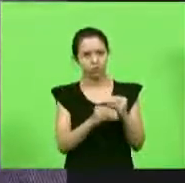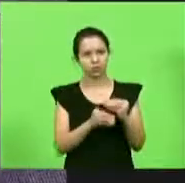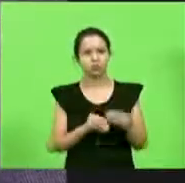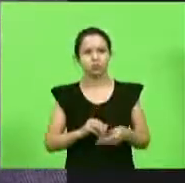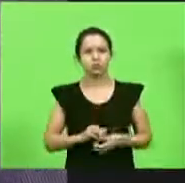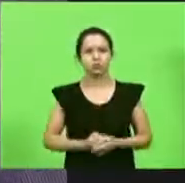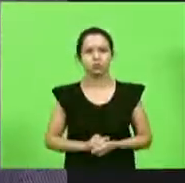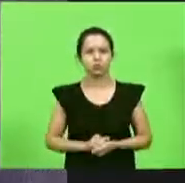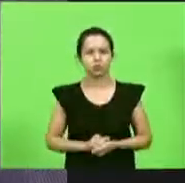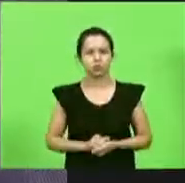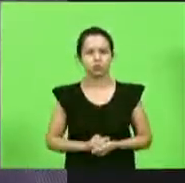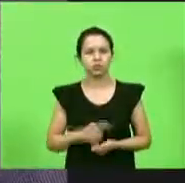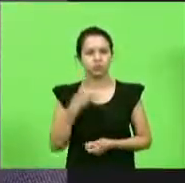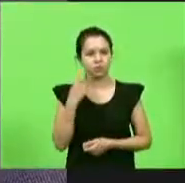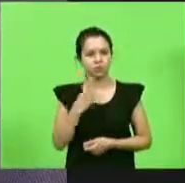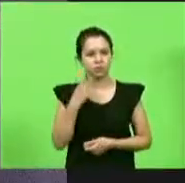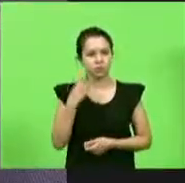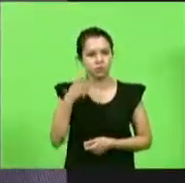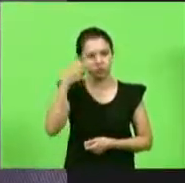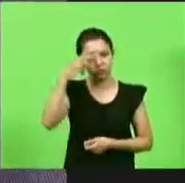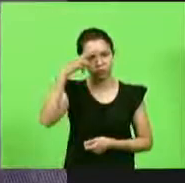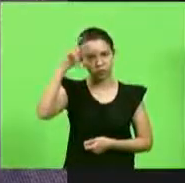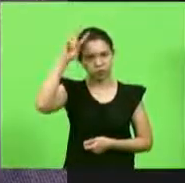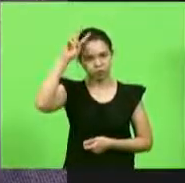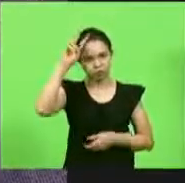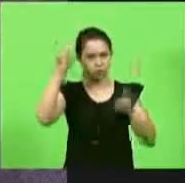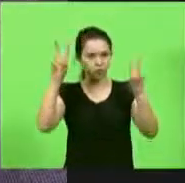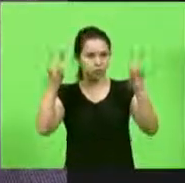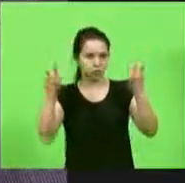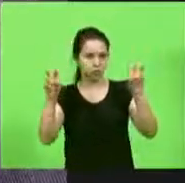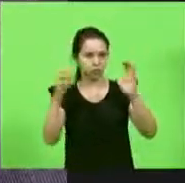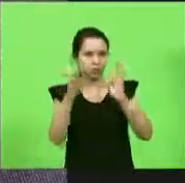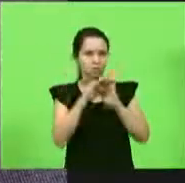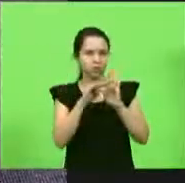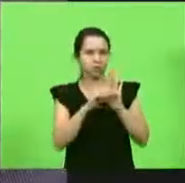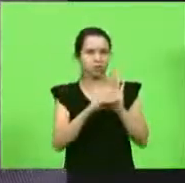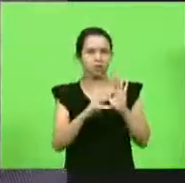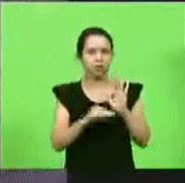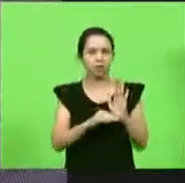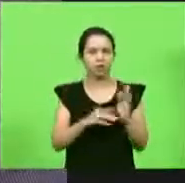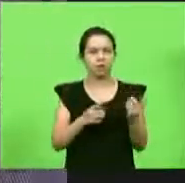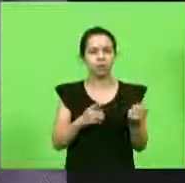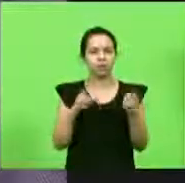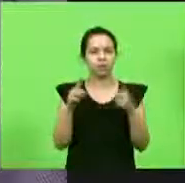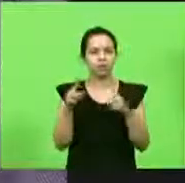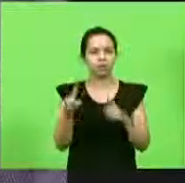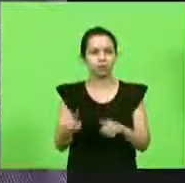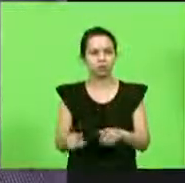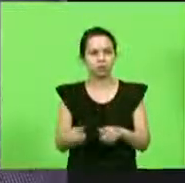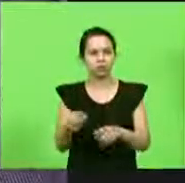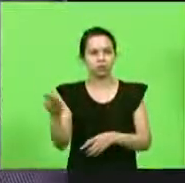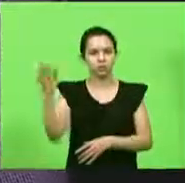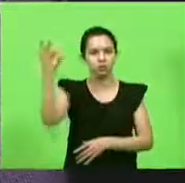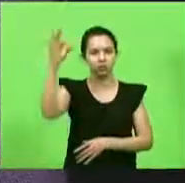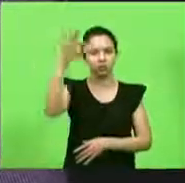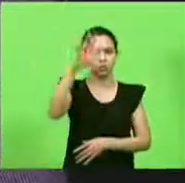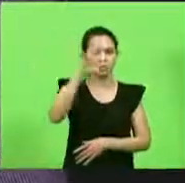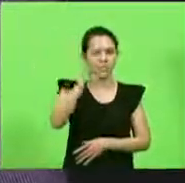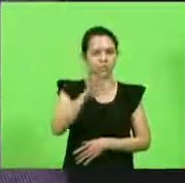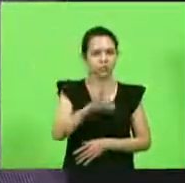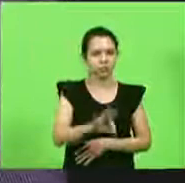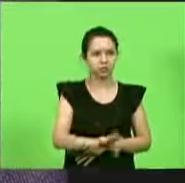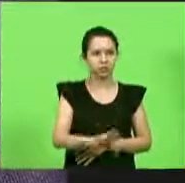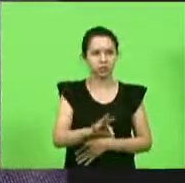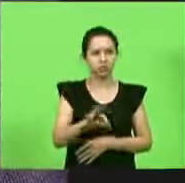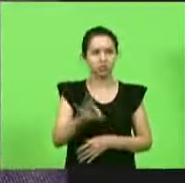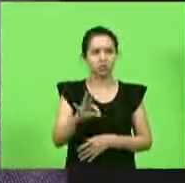deputado Vicente Caro Prezo sobre o programa do combate ao mosquito que